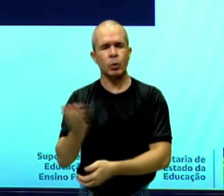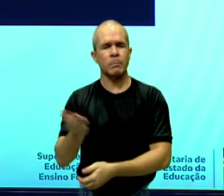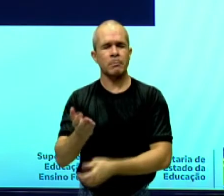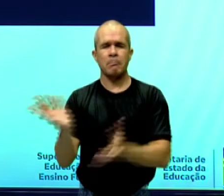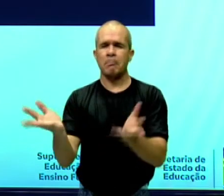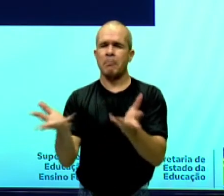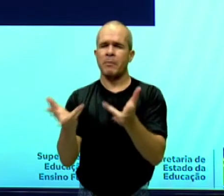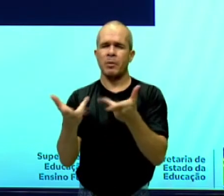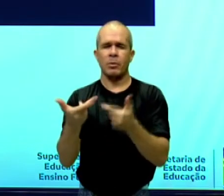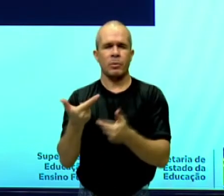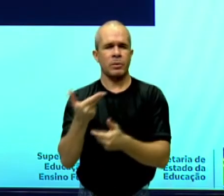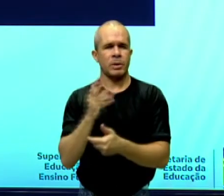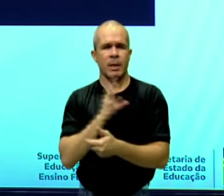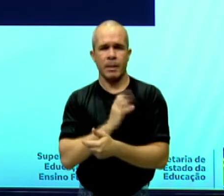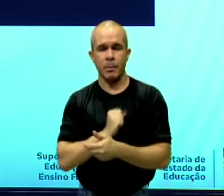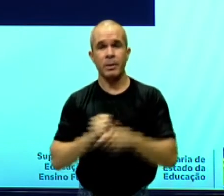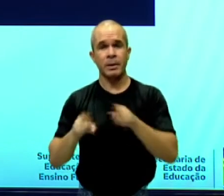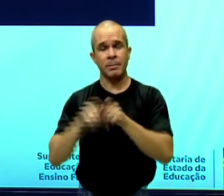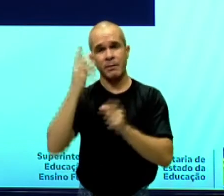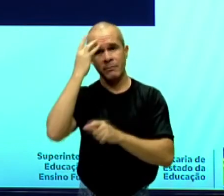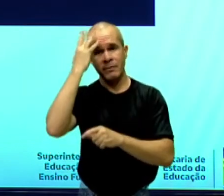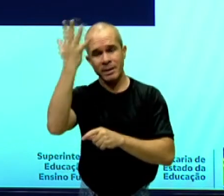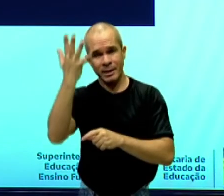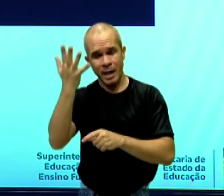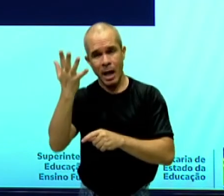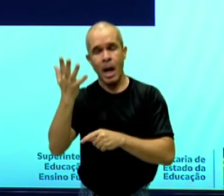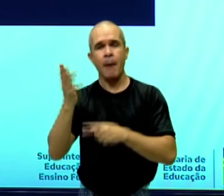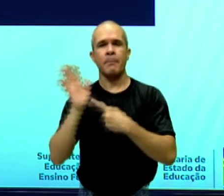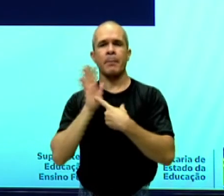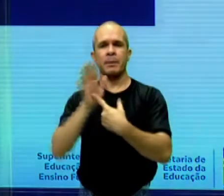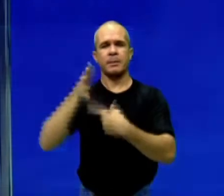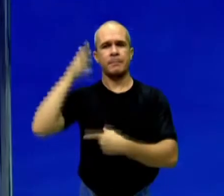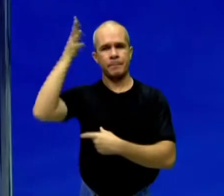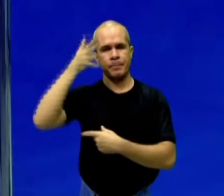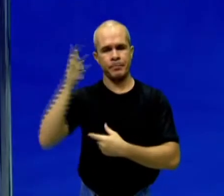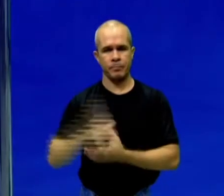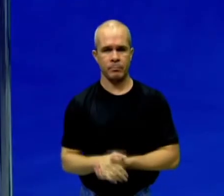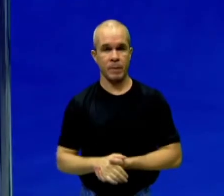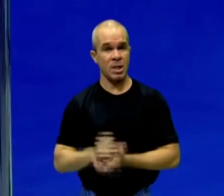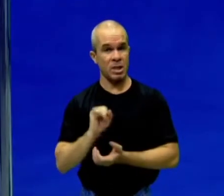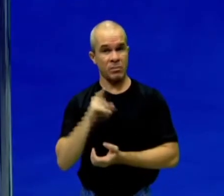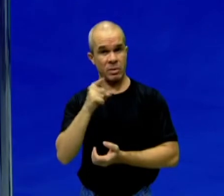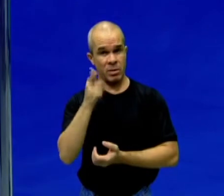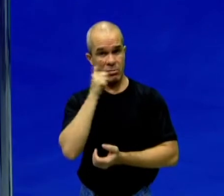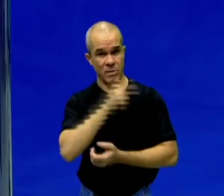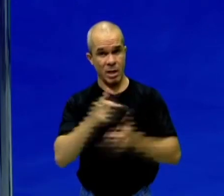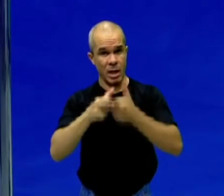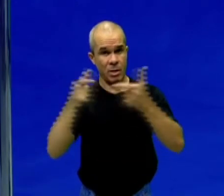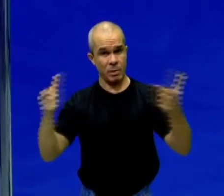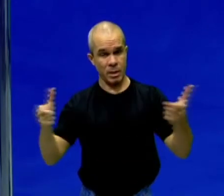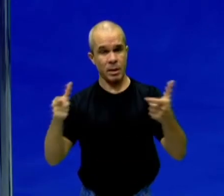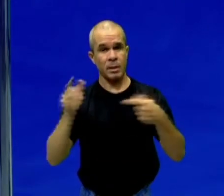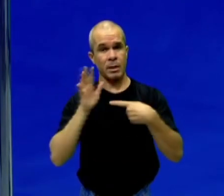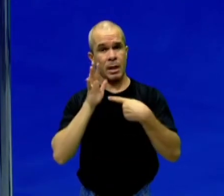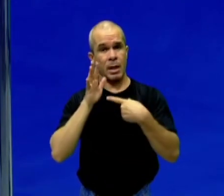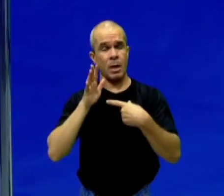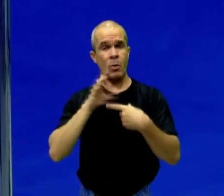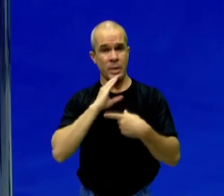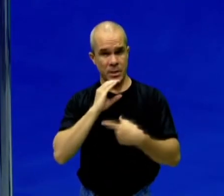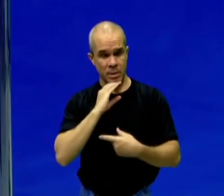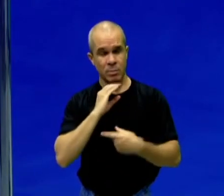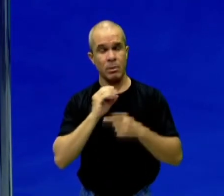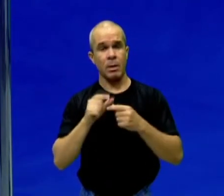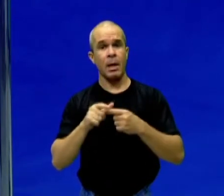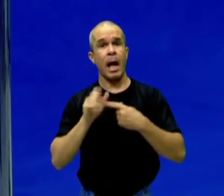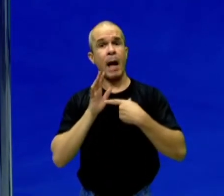aprendizagem daqueles que apresentam. Então, se você tem um domínio pleno do conhecimento, ao apresentar um seminário, você